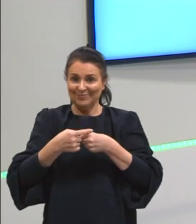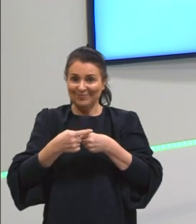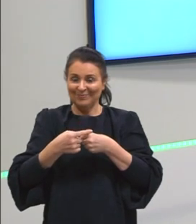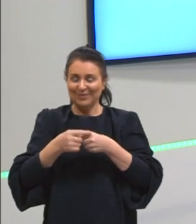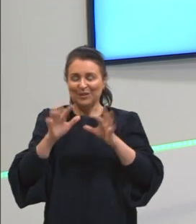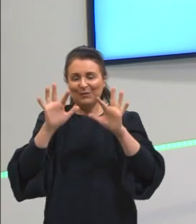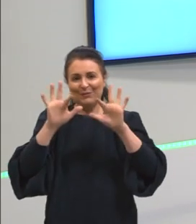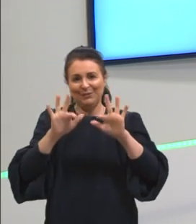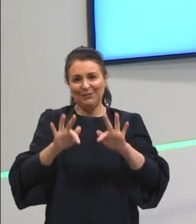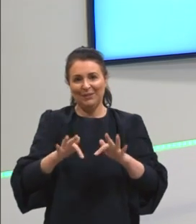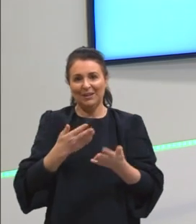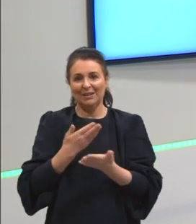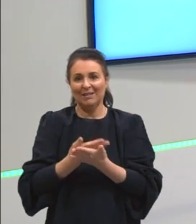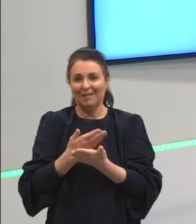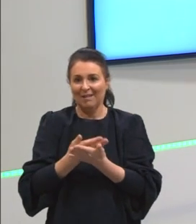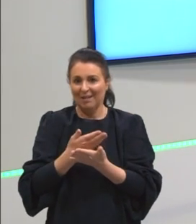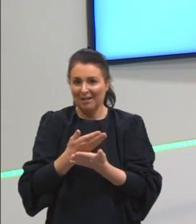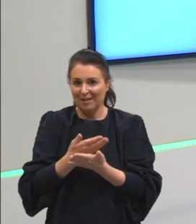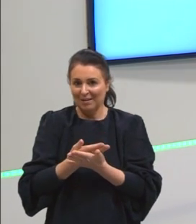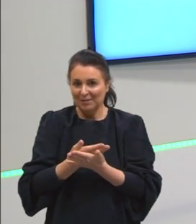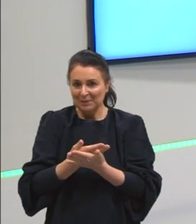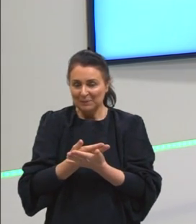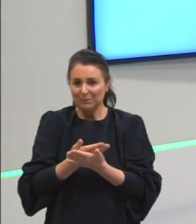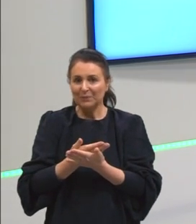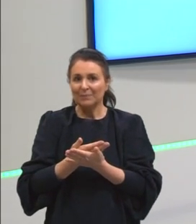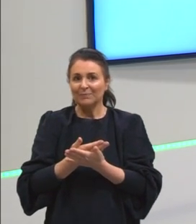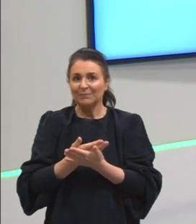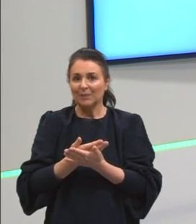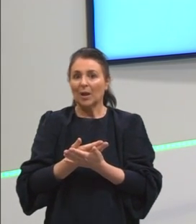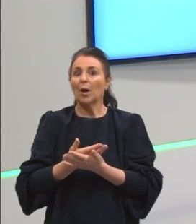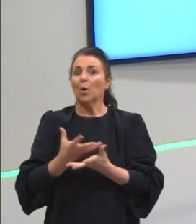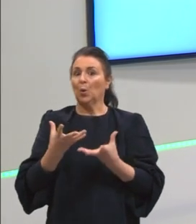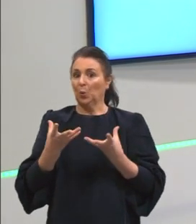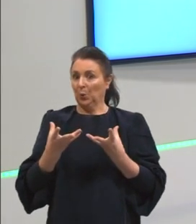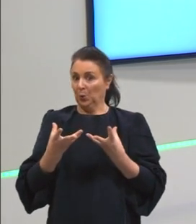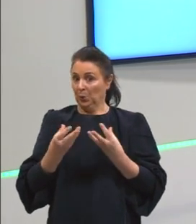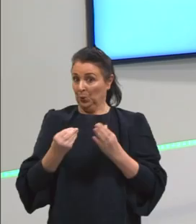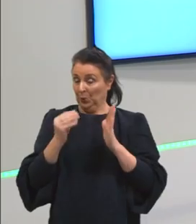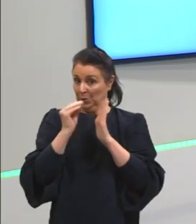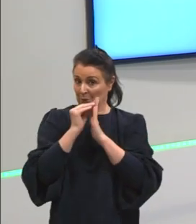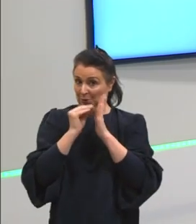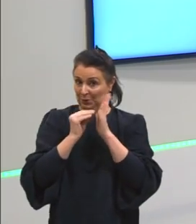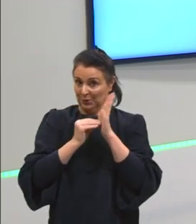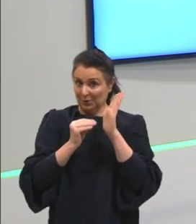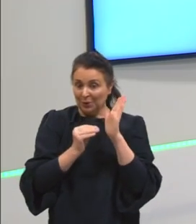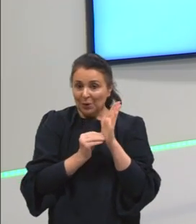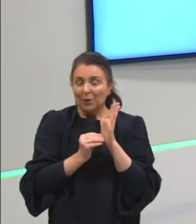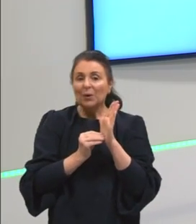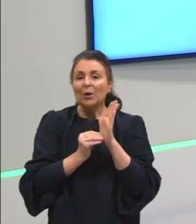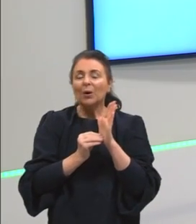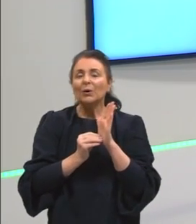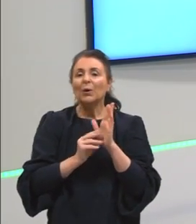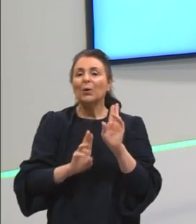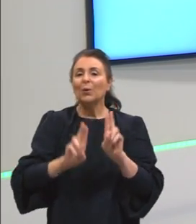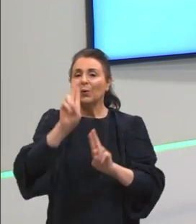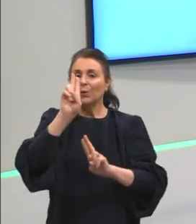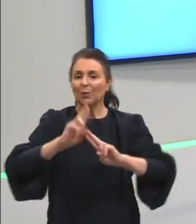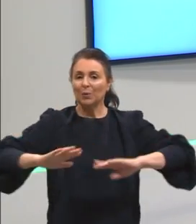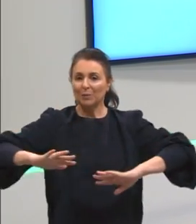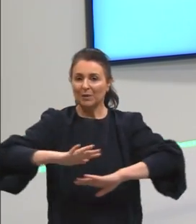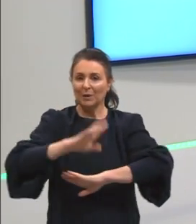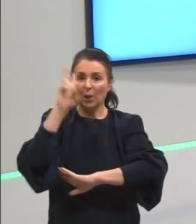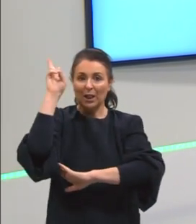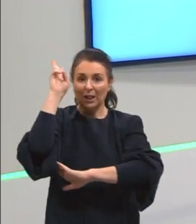Chegamos ao fim, então, de mais uma aulinha, né, um pouco corrida, certo, gurizada? Chegamos, então, nessa urbanização. Lembra,